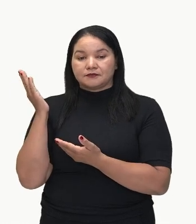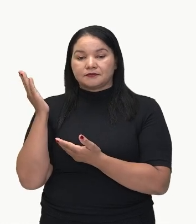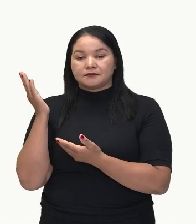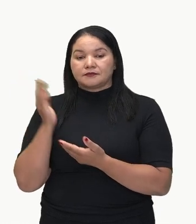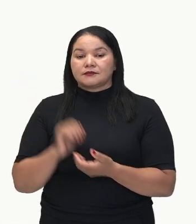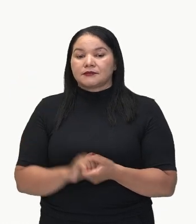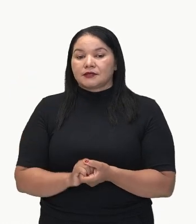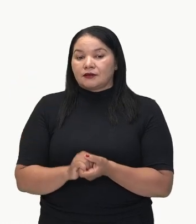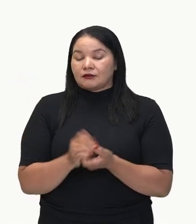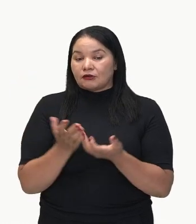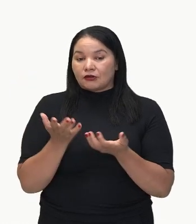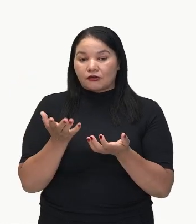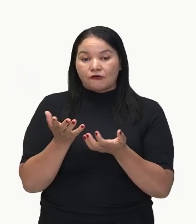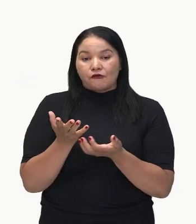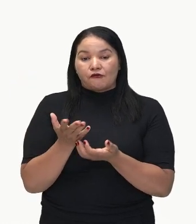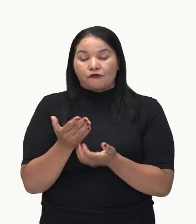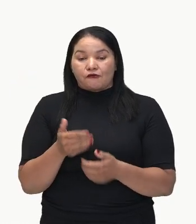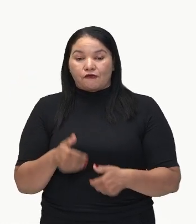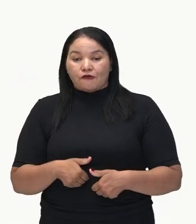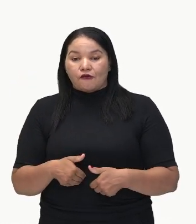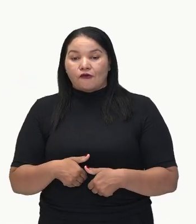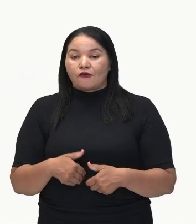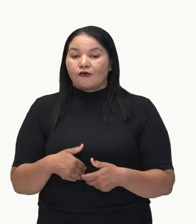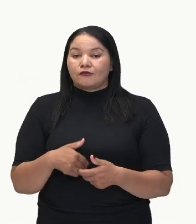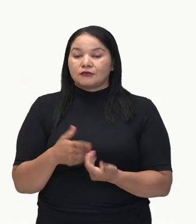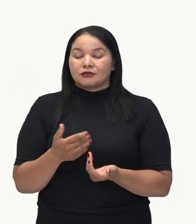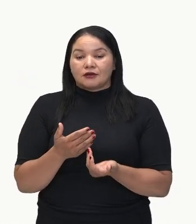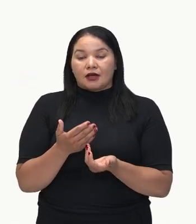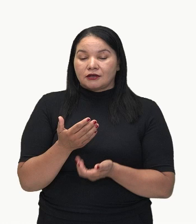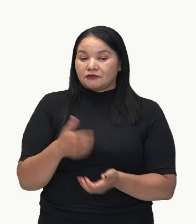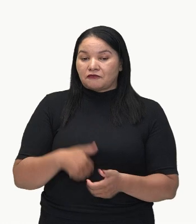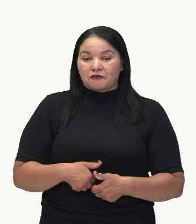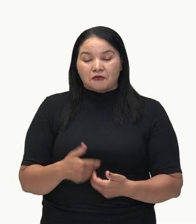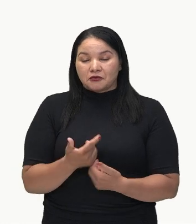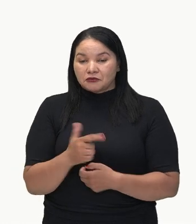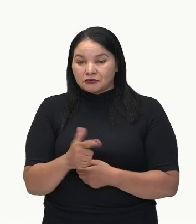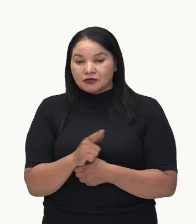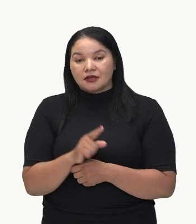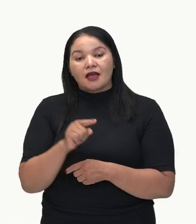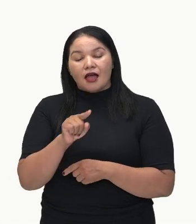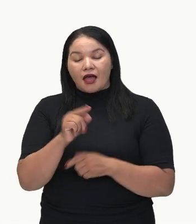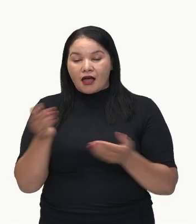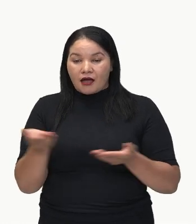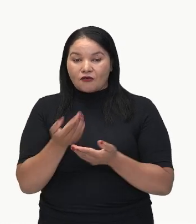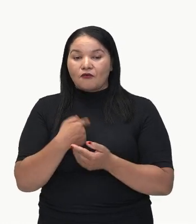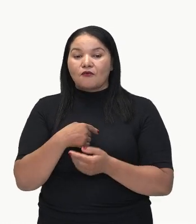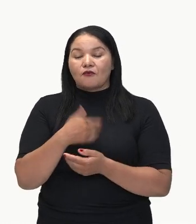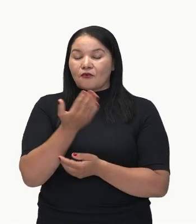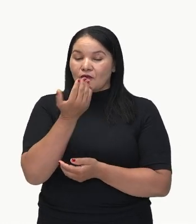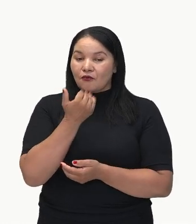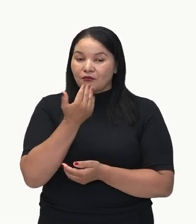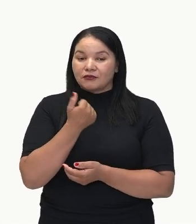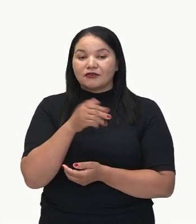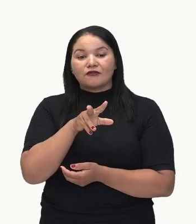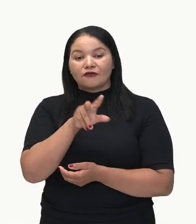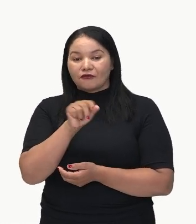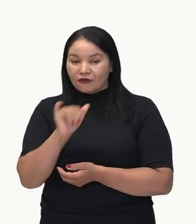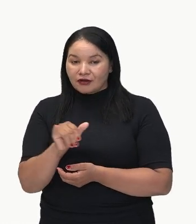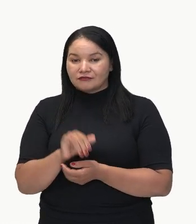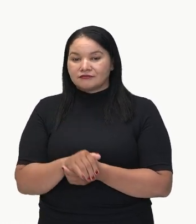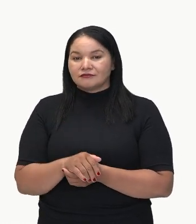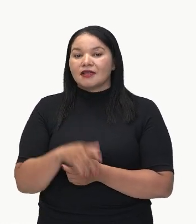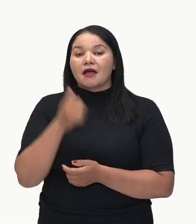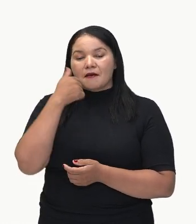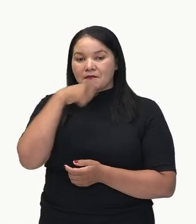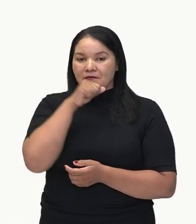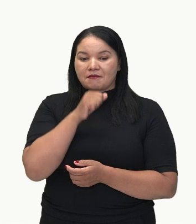quer não esteja, você vai comer agora. Muito bem. Tua mãe já falou isso pra ti? Tenho certeza que sim, né?